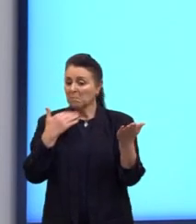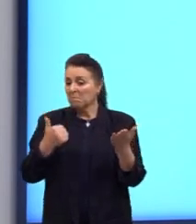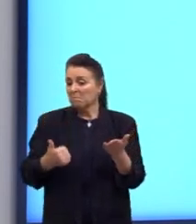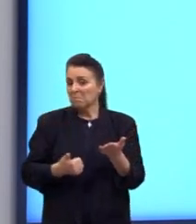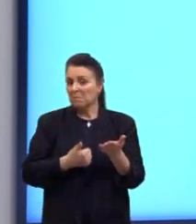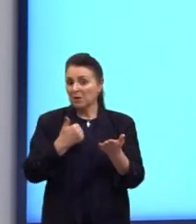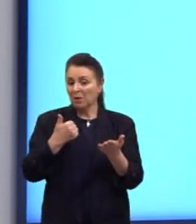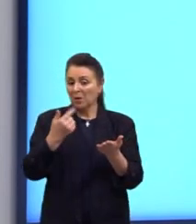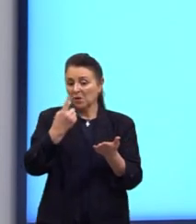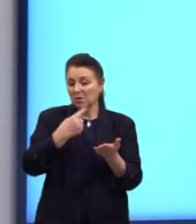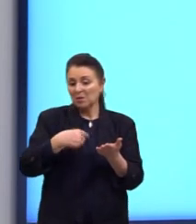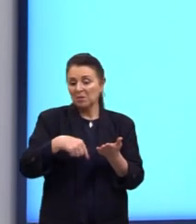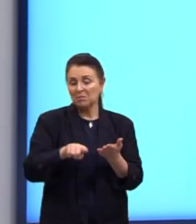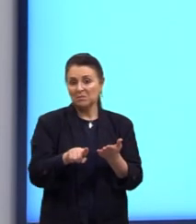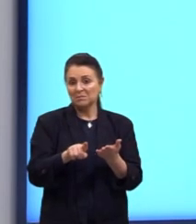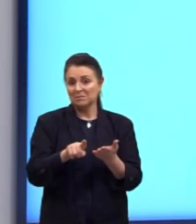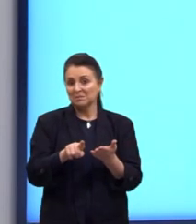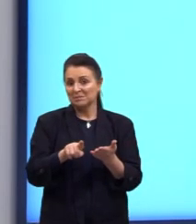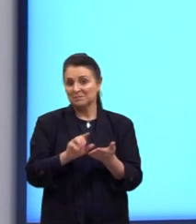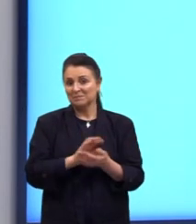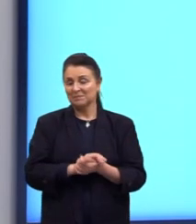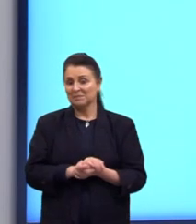sobre o outro.